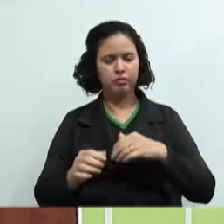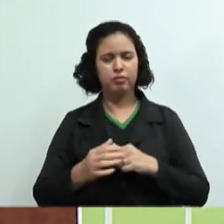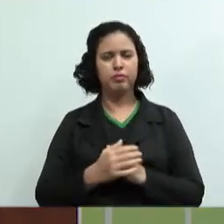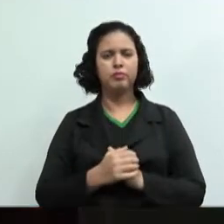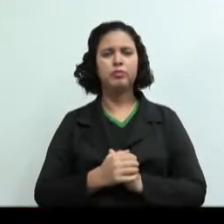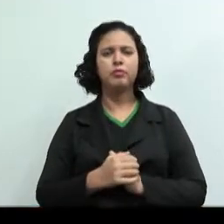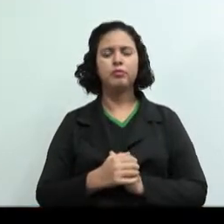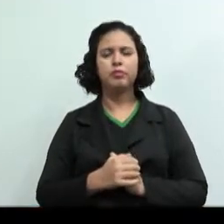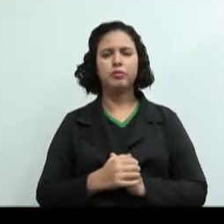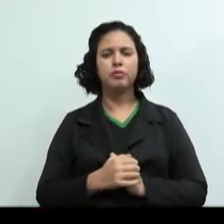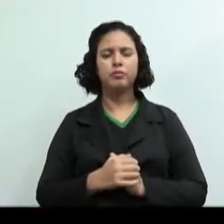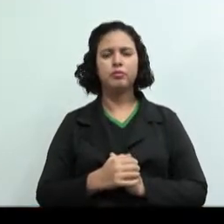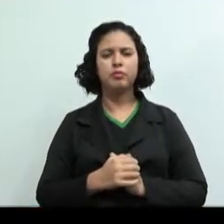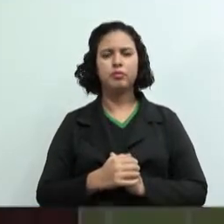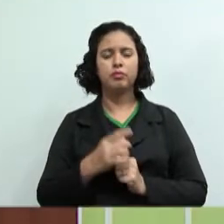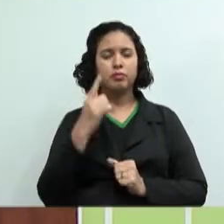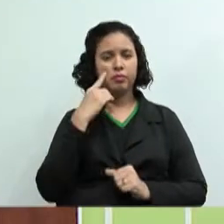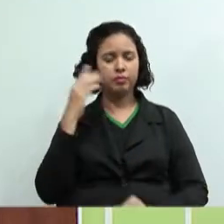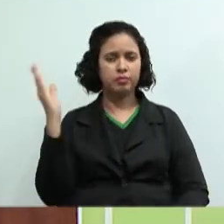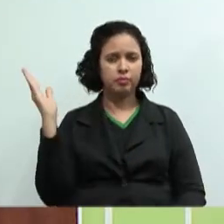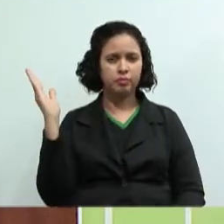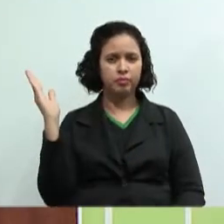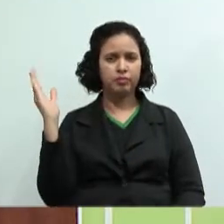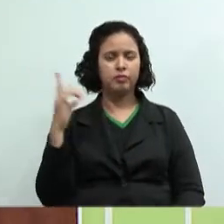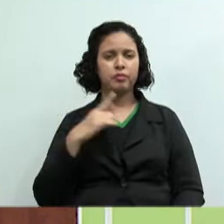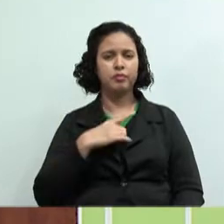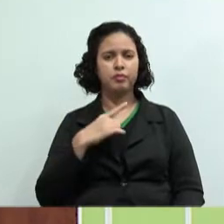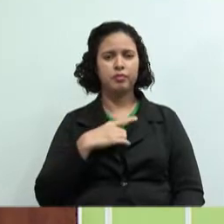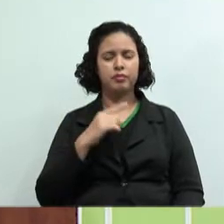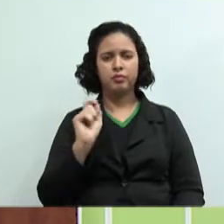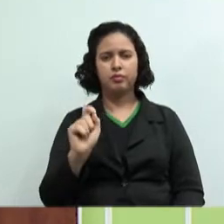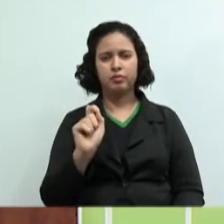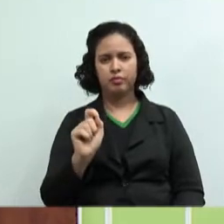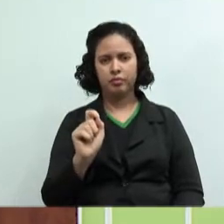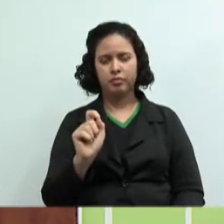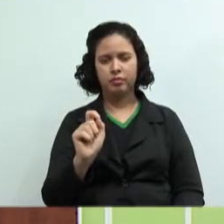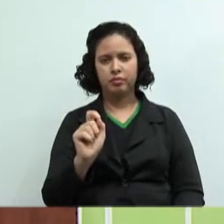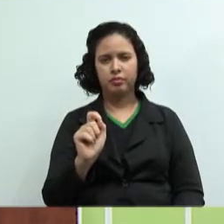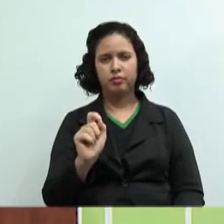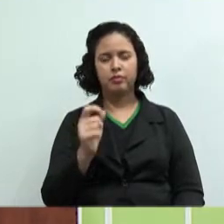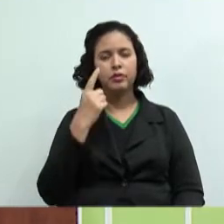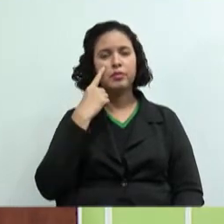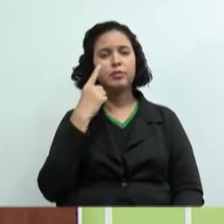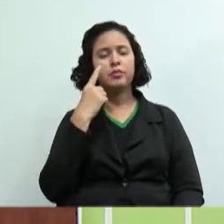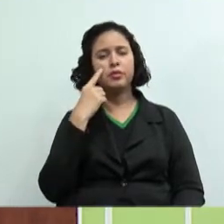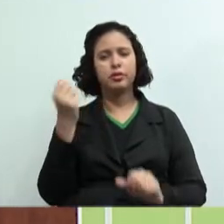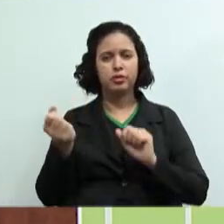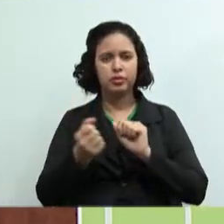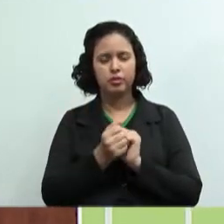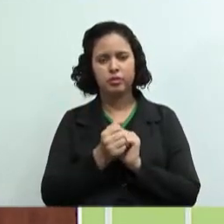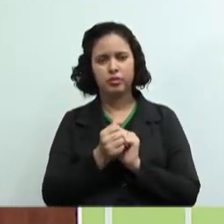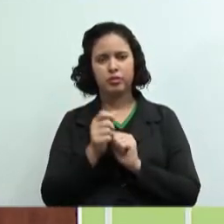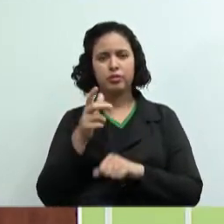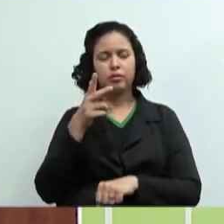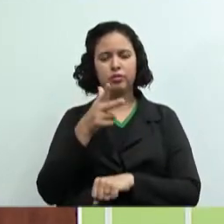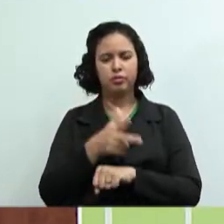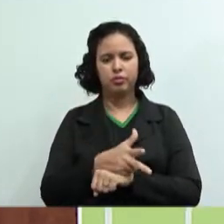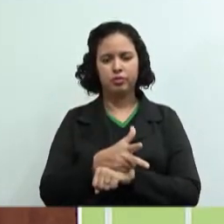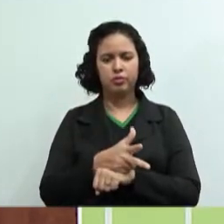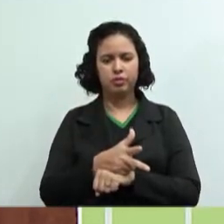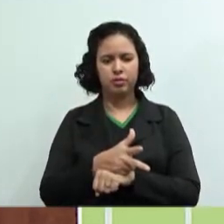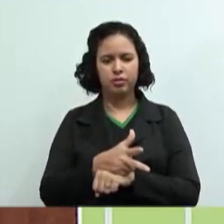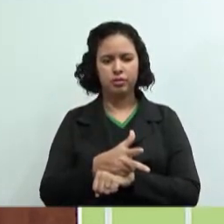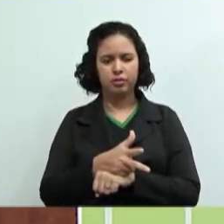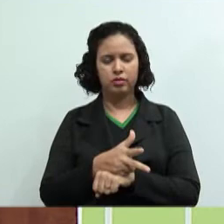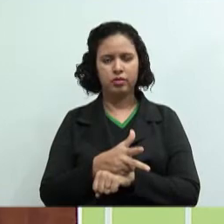Continuando no slide aqui, agora nós temos, nós vamos assistir juntos com vocês, uma externa